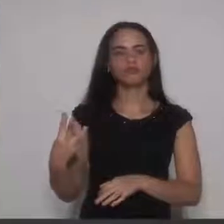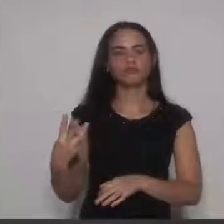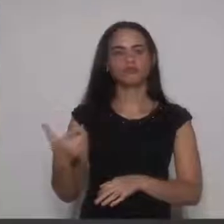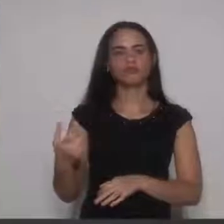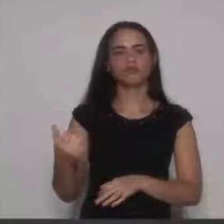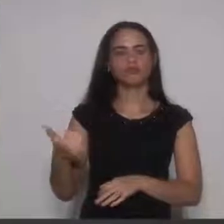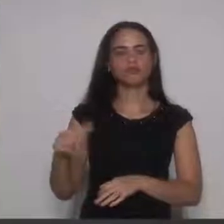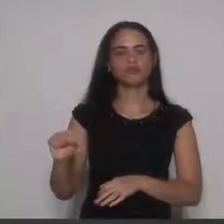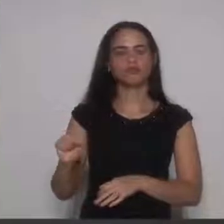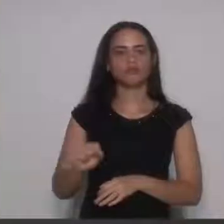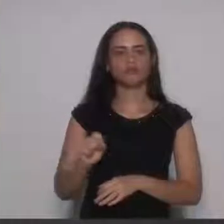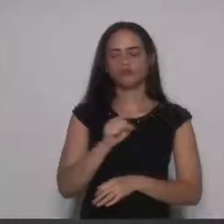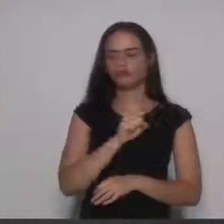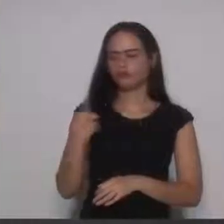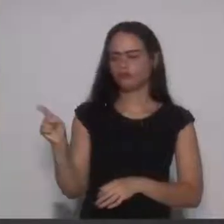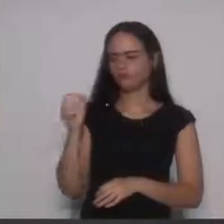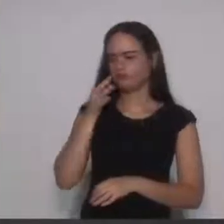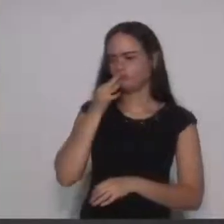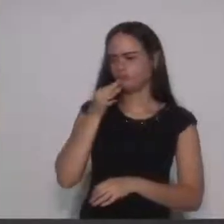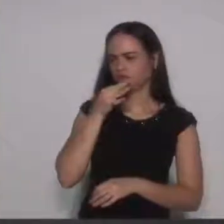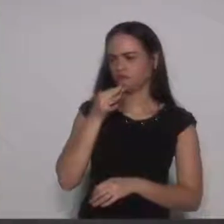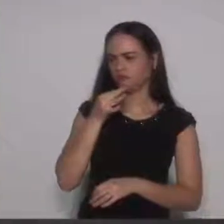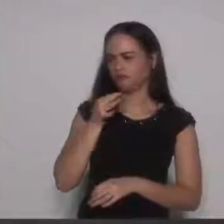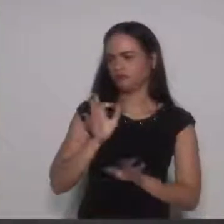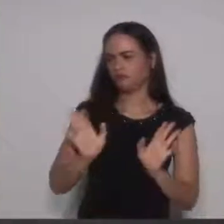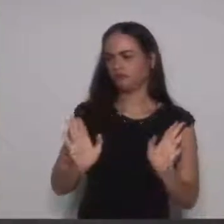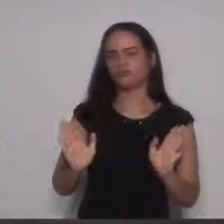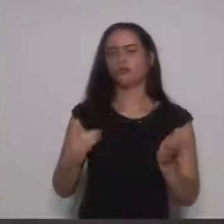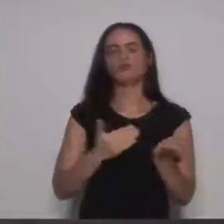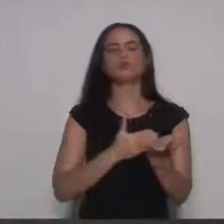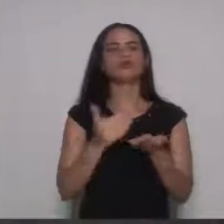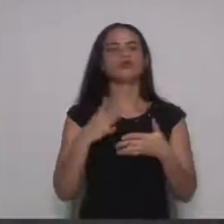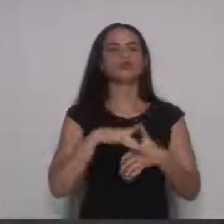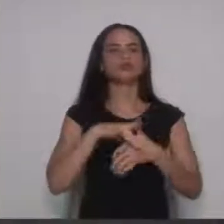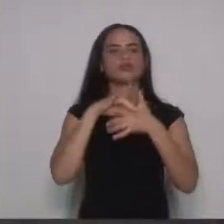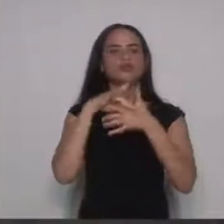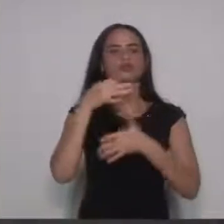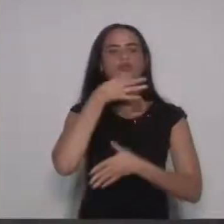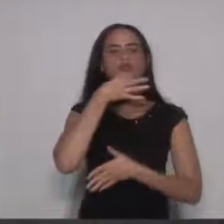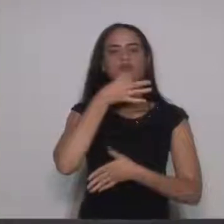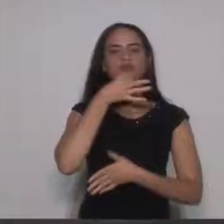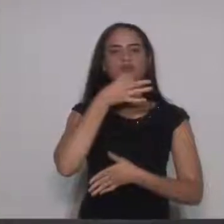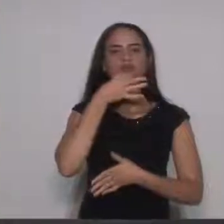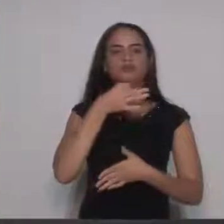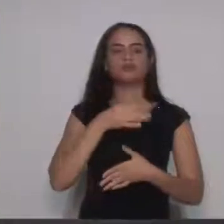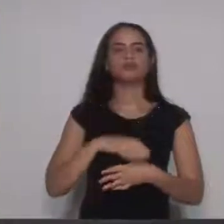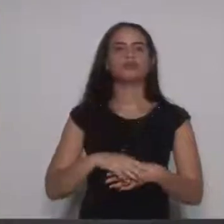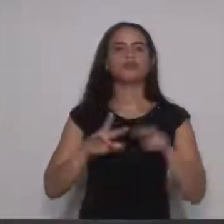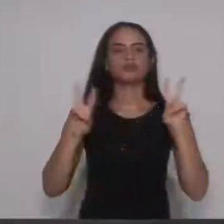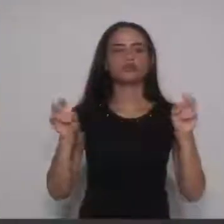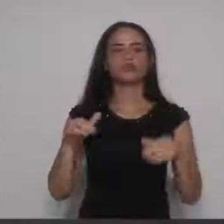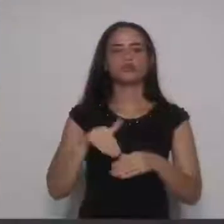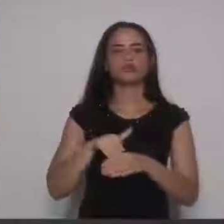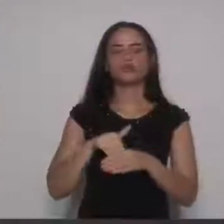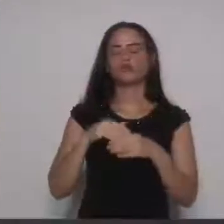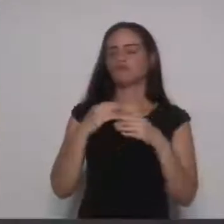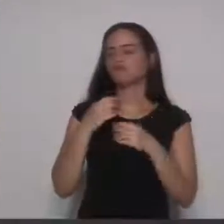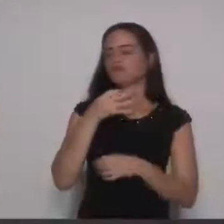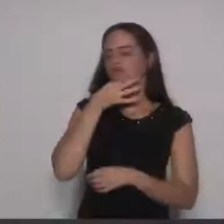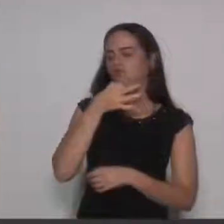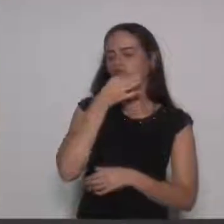Nenhum dos senhores vereadores querendo discutir, está aberto para lideranças encaminhar a votação. Não havendo nenhuma